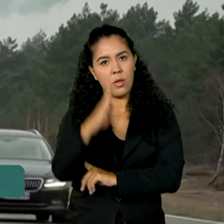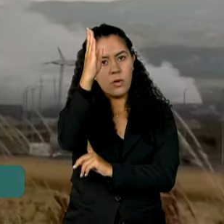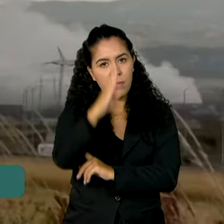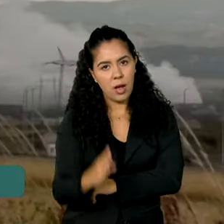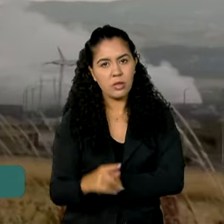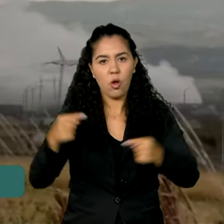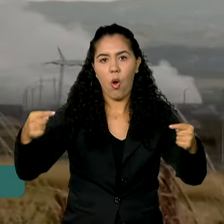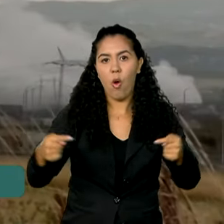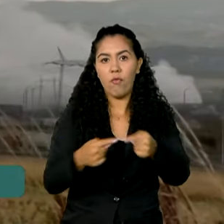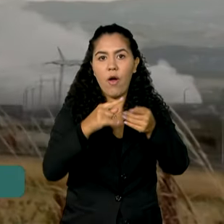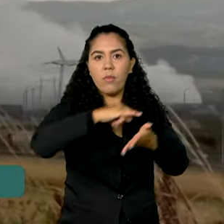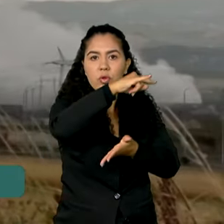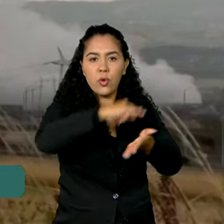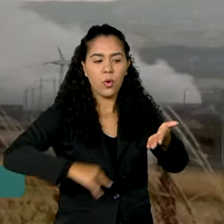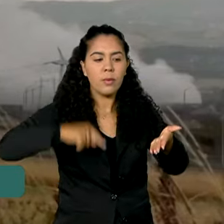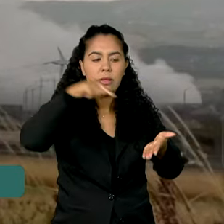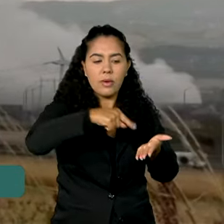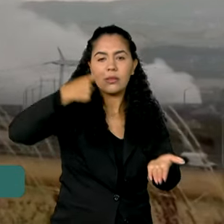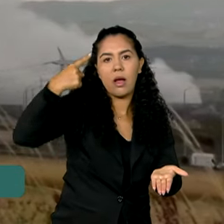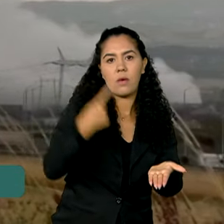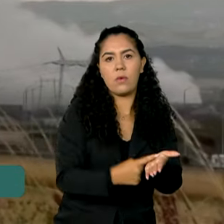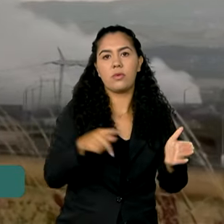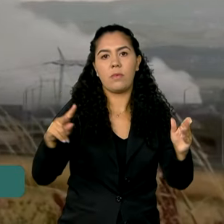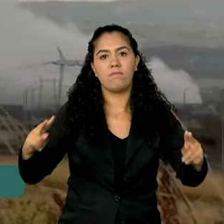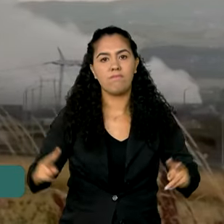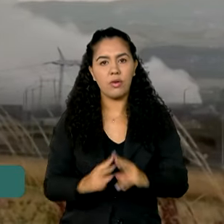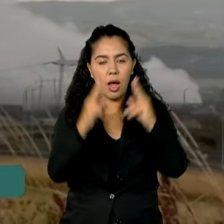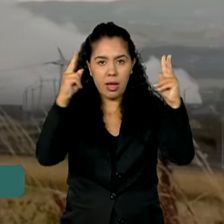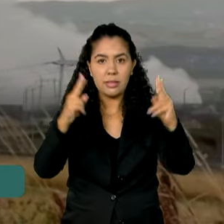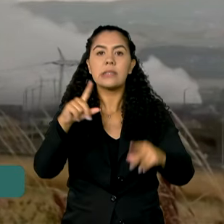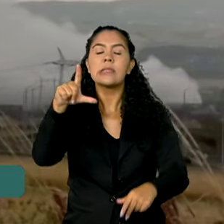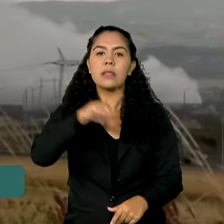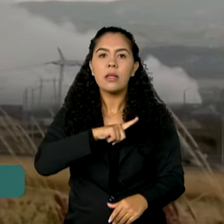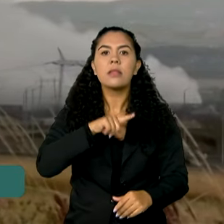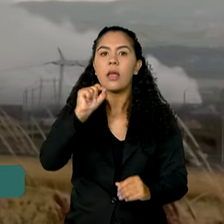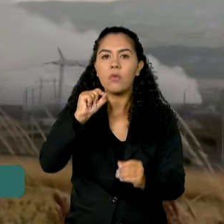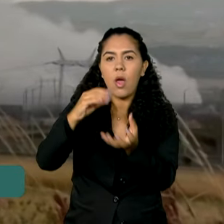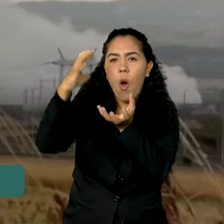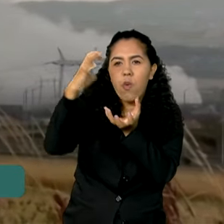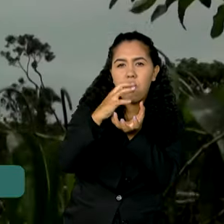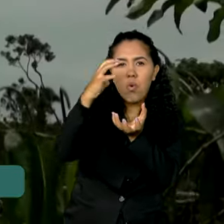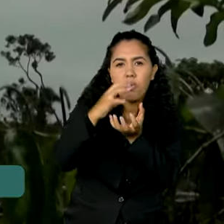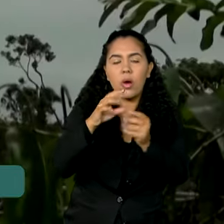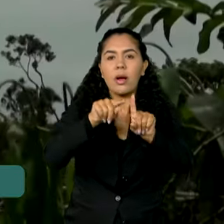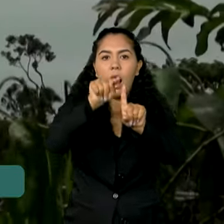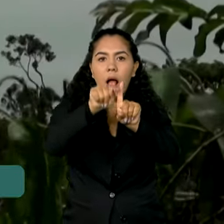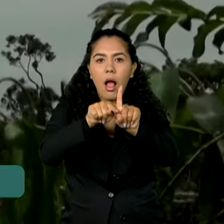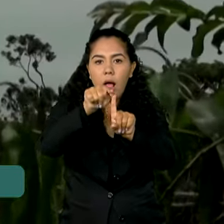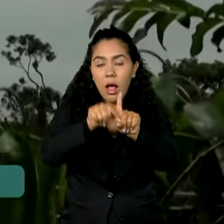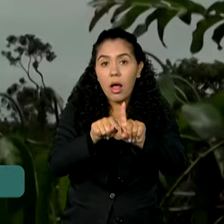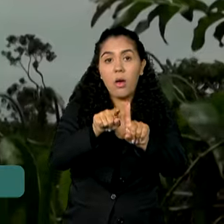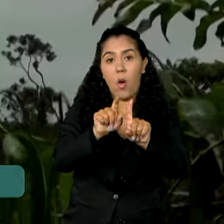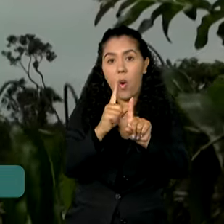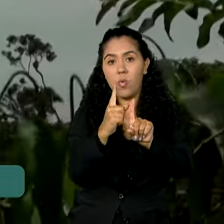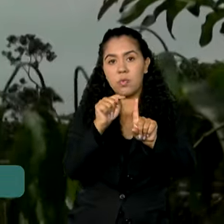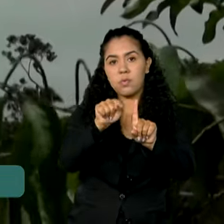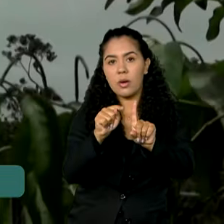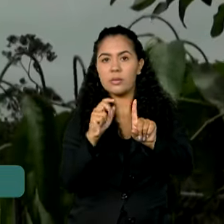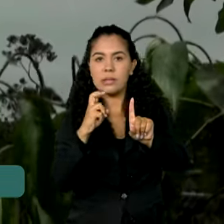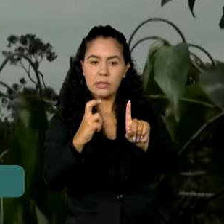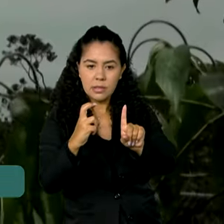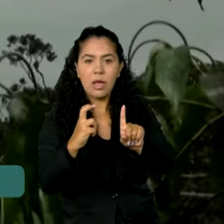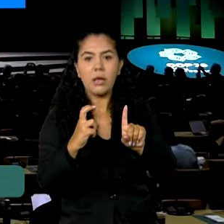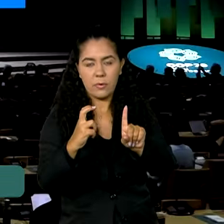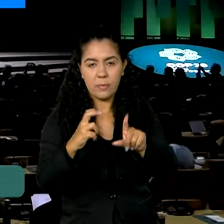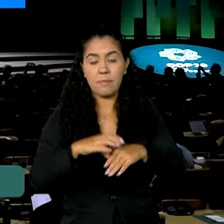de Paris, que tem a meta de limitar o aquecimento médio do planeta em um grau e meio em relação ao período pré